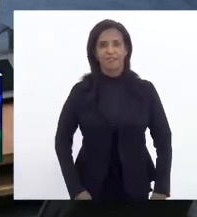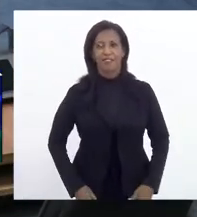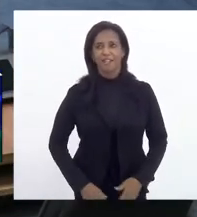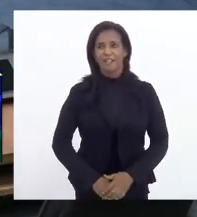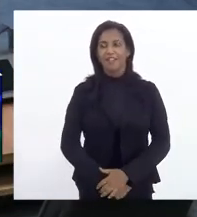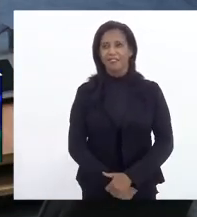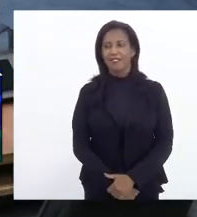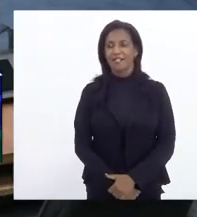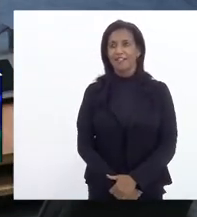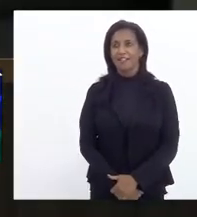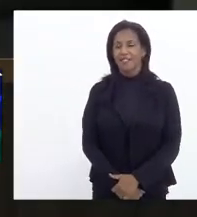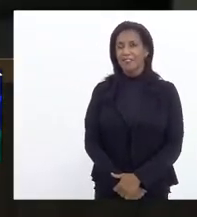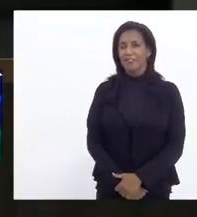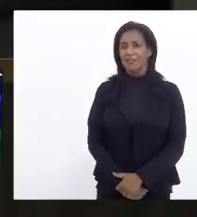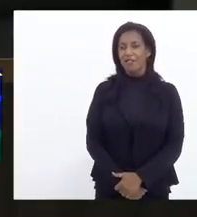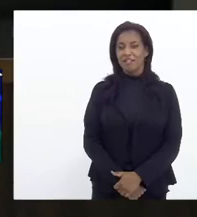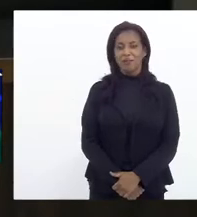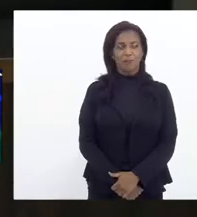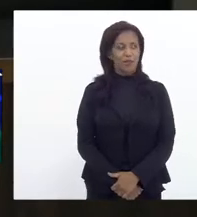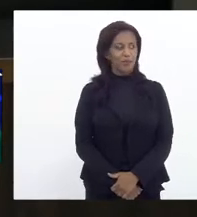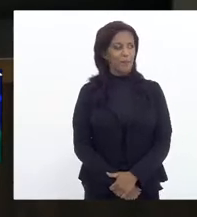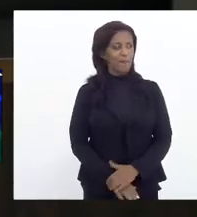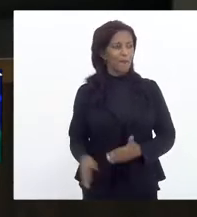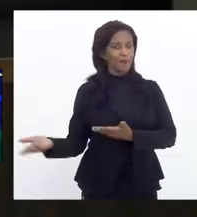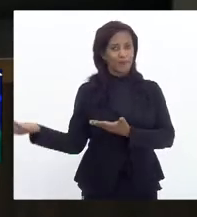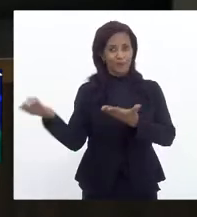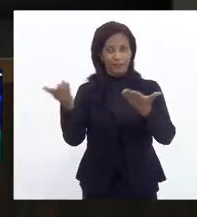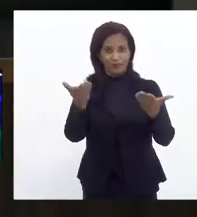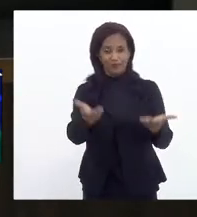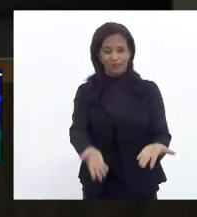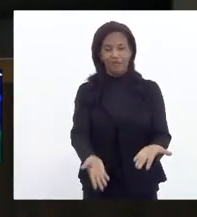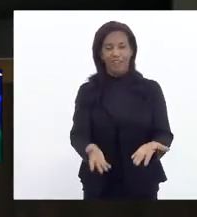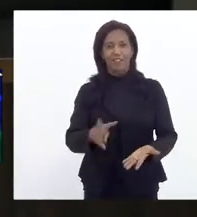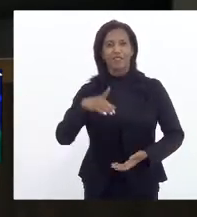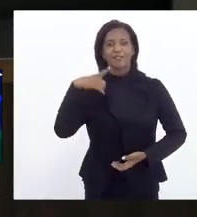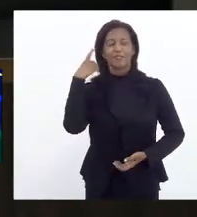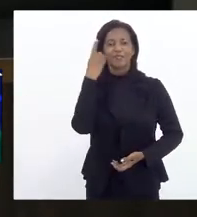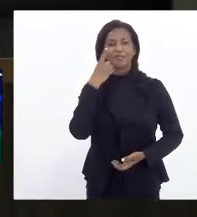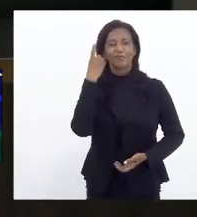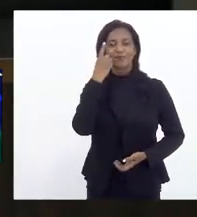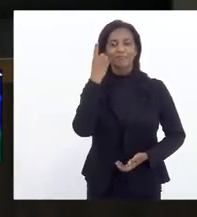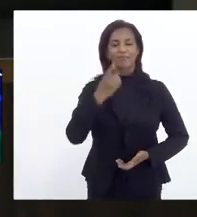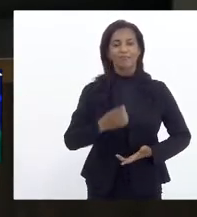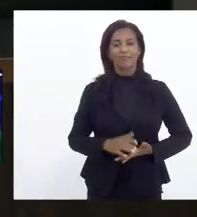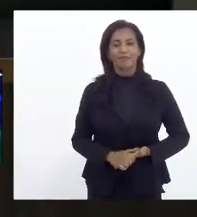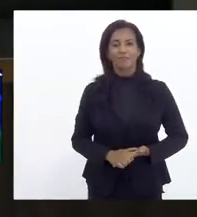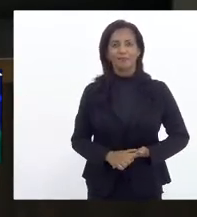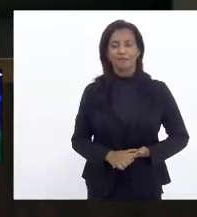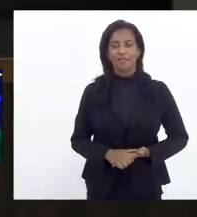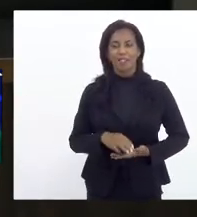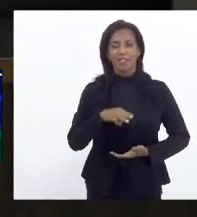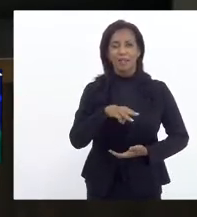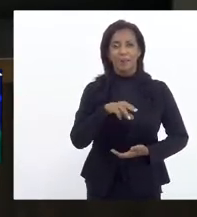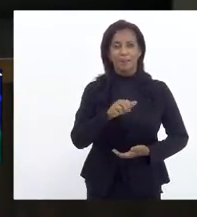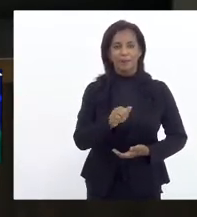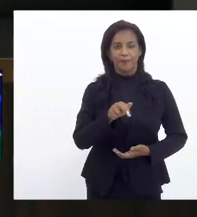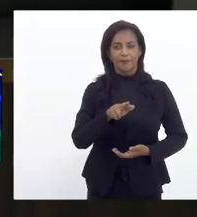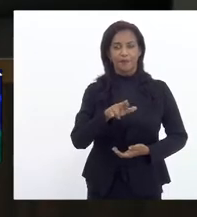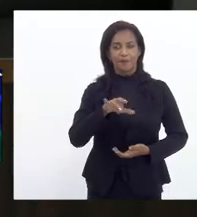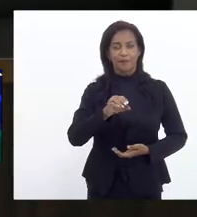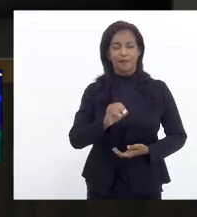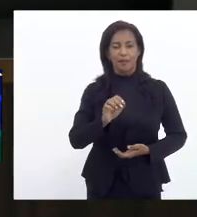O próximo orador inscrito é o nobre deputado Márcio Gualberto.